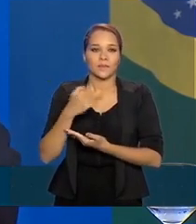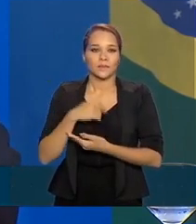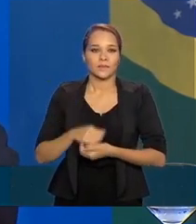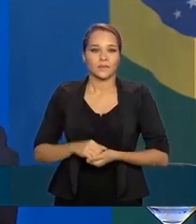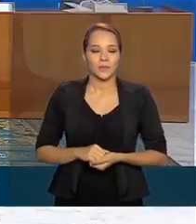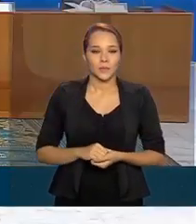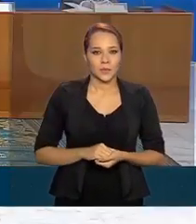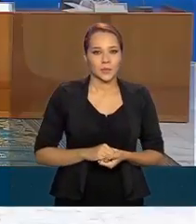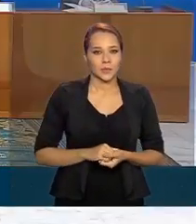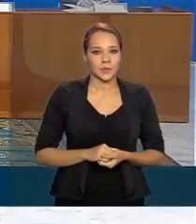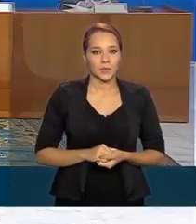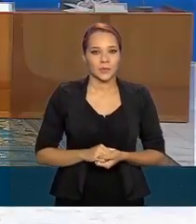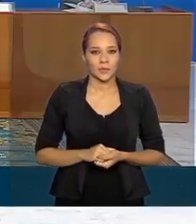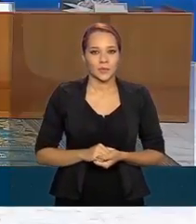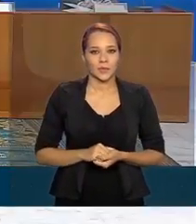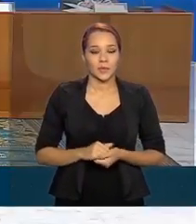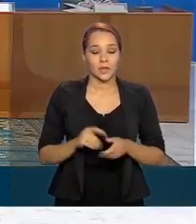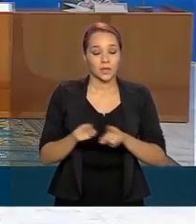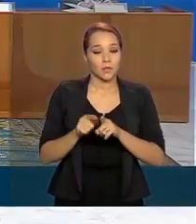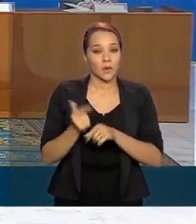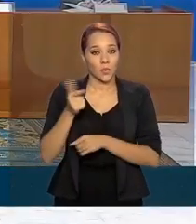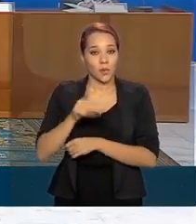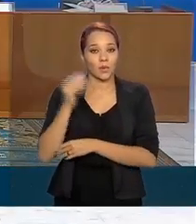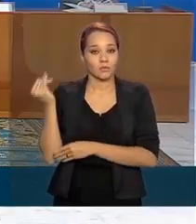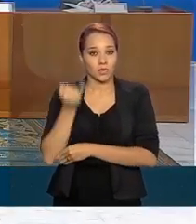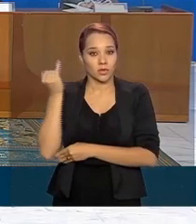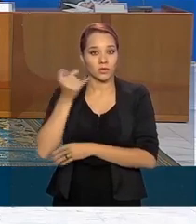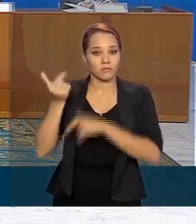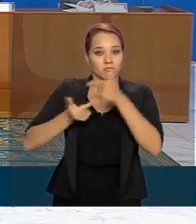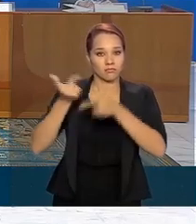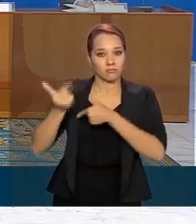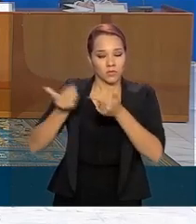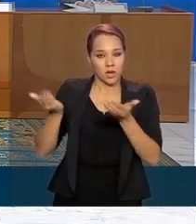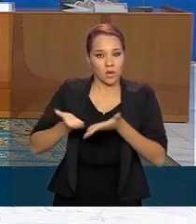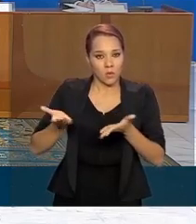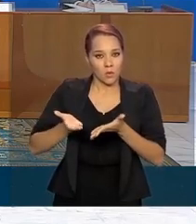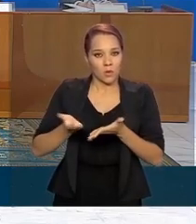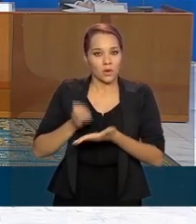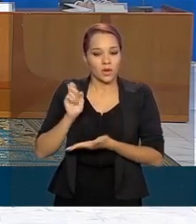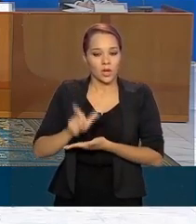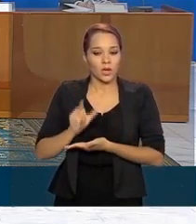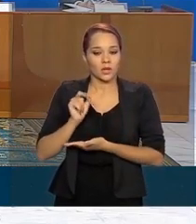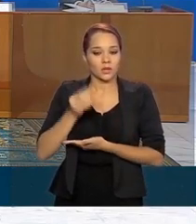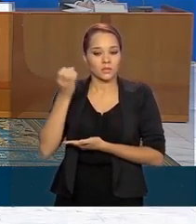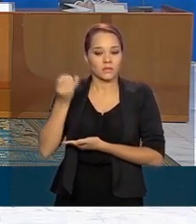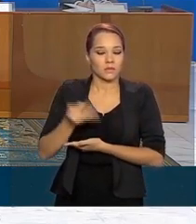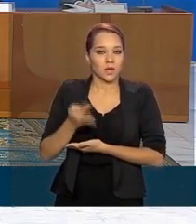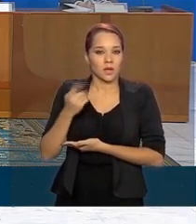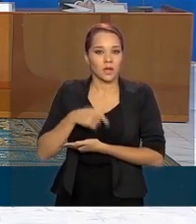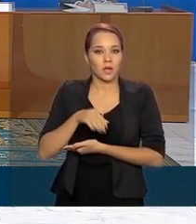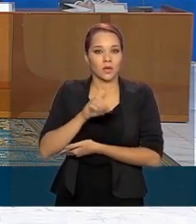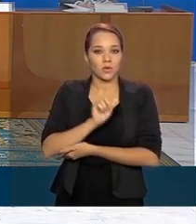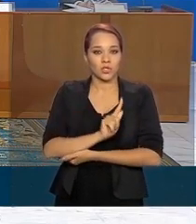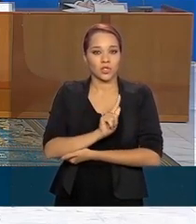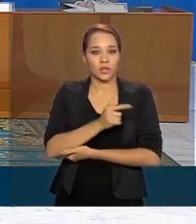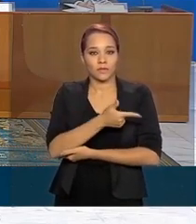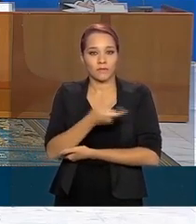E uma outra dimensão do nosso trabalho, nesse momento, que eu queria mencionar, é o G20.